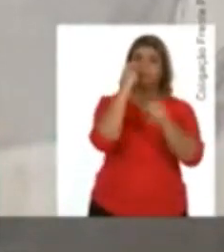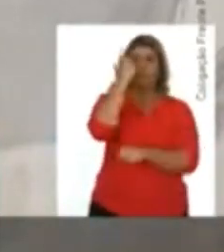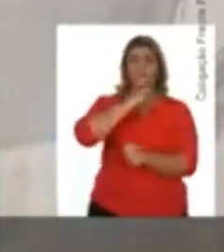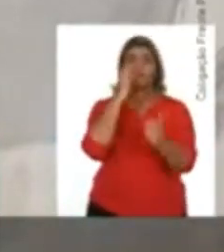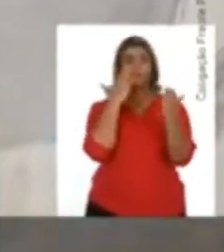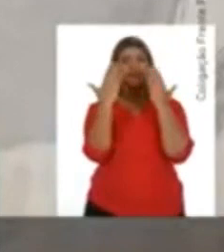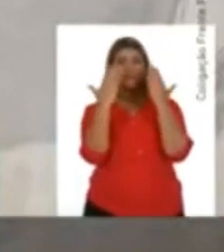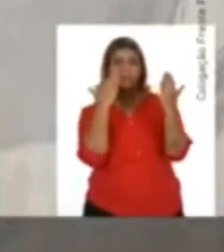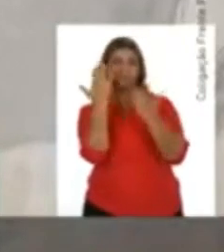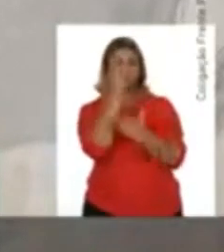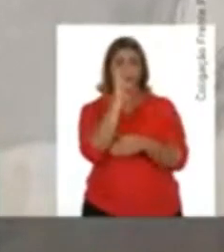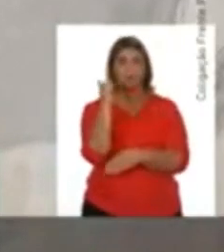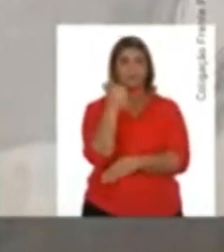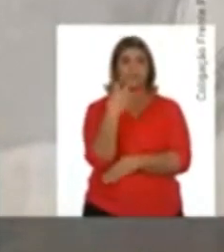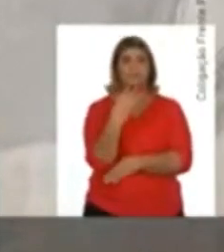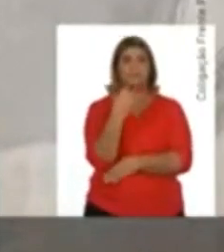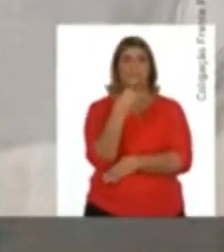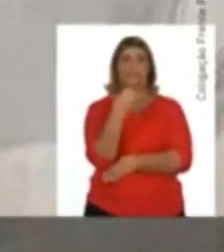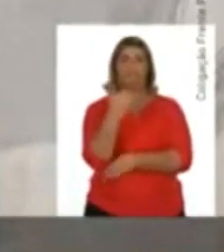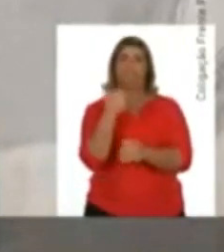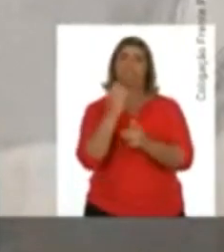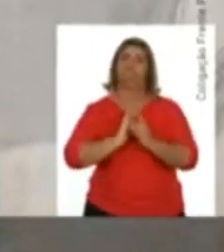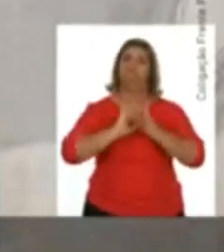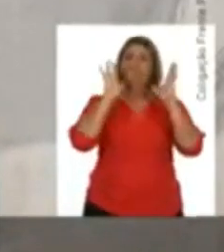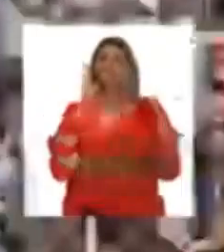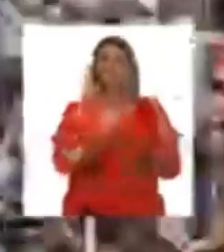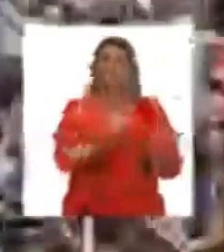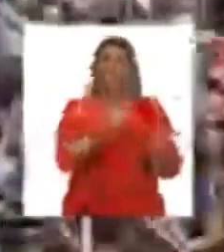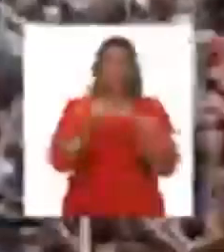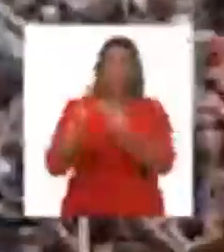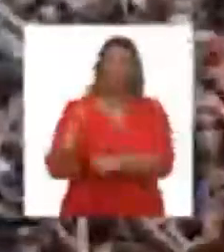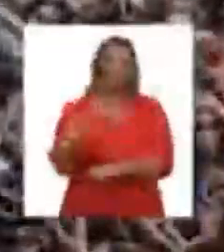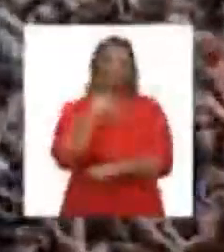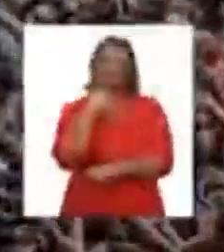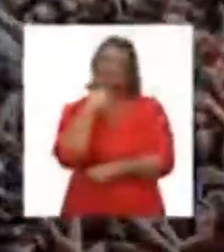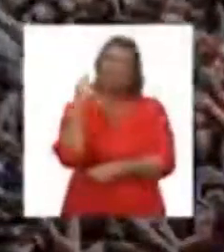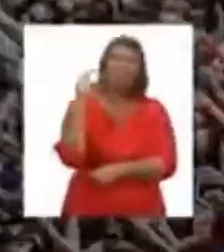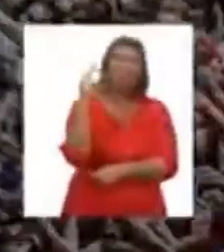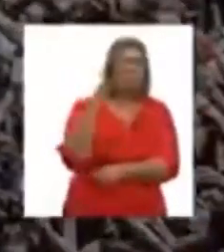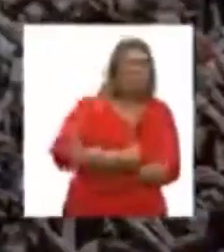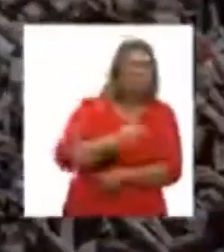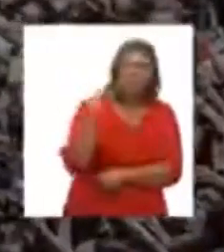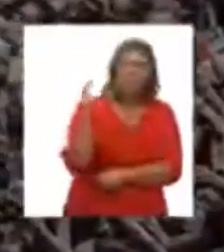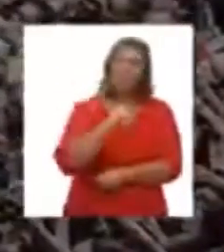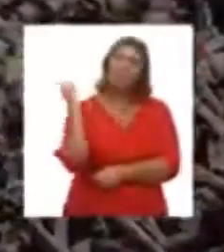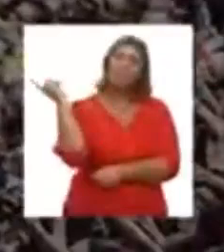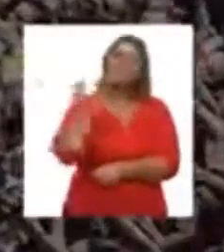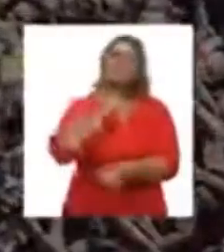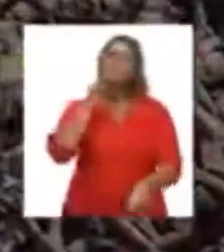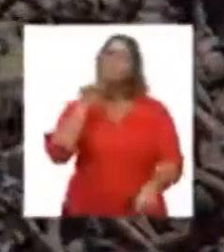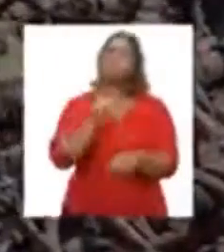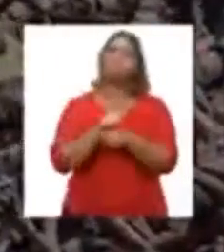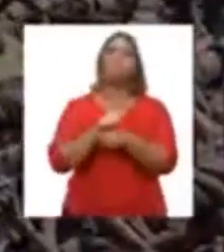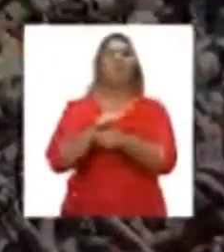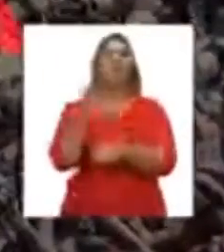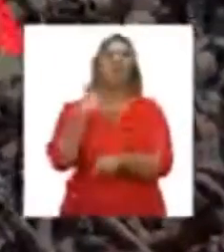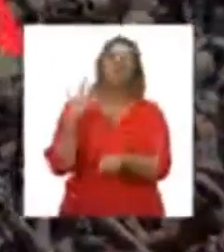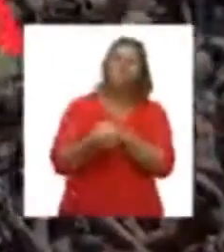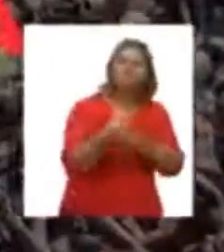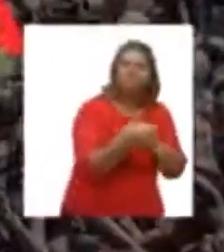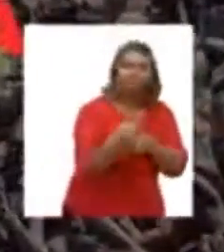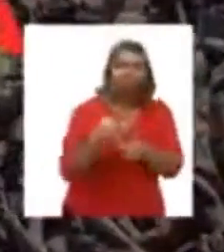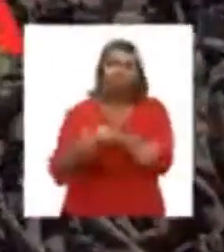Sou psicólogo marinal do Federal 1331, Lula livre. Os poderosos jamais conseguirão deter